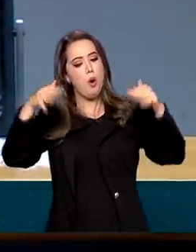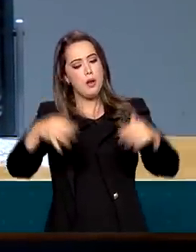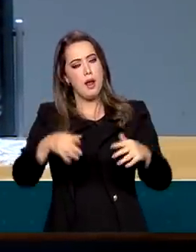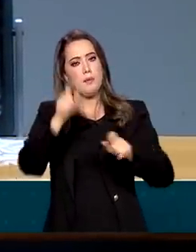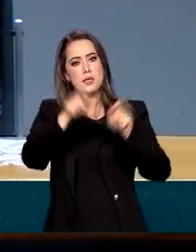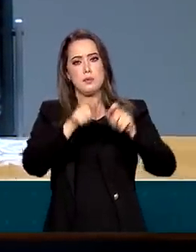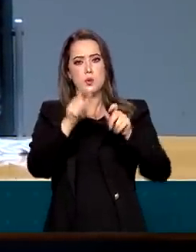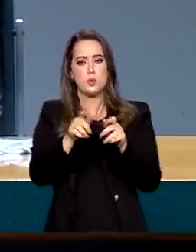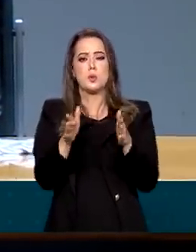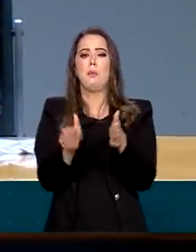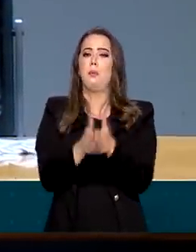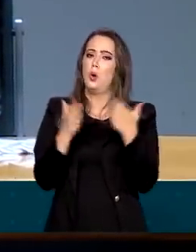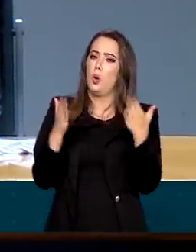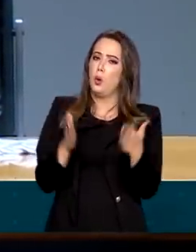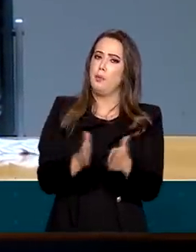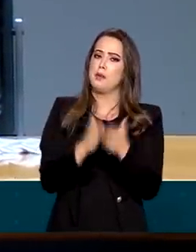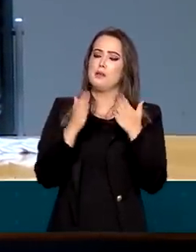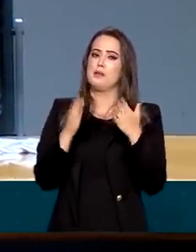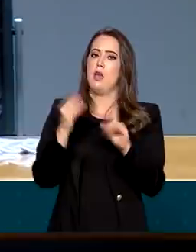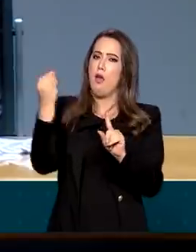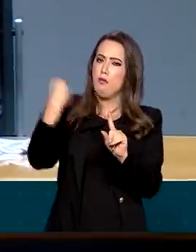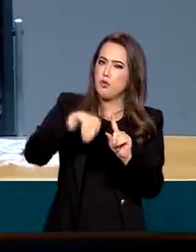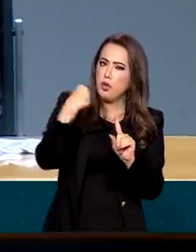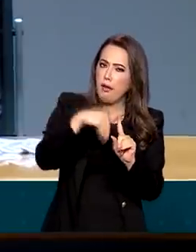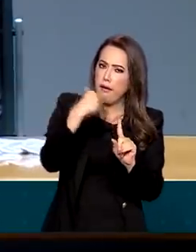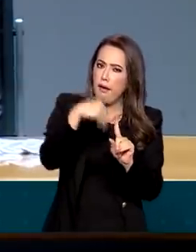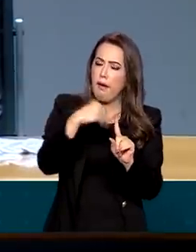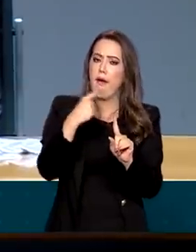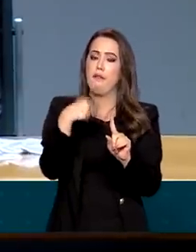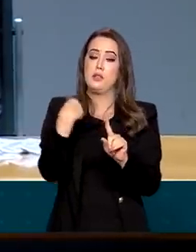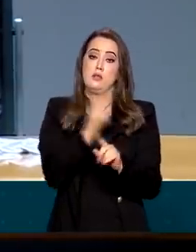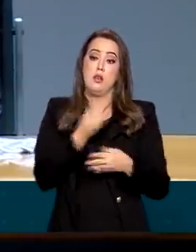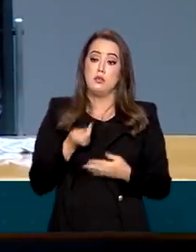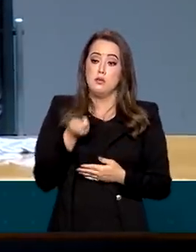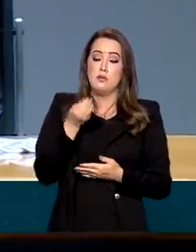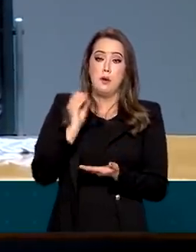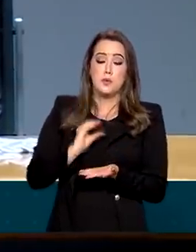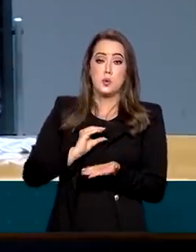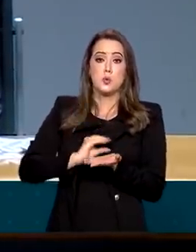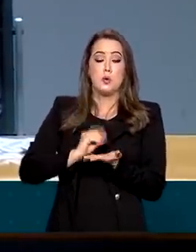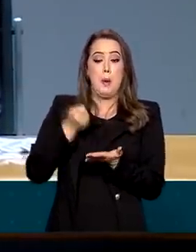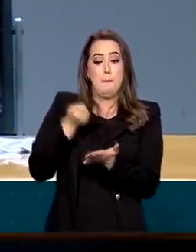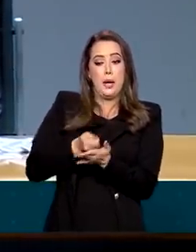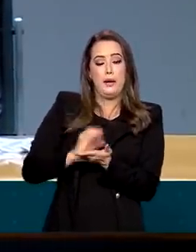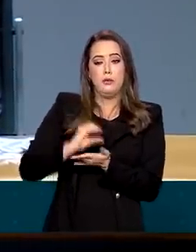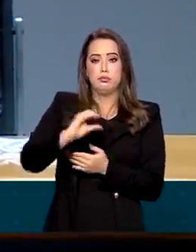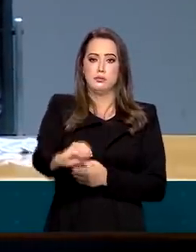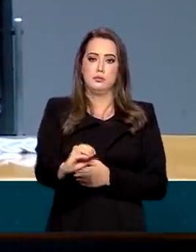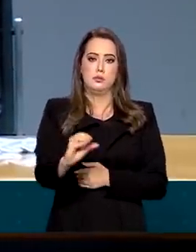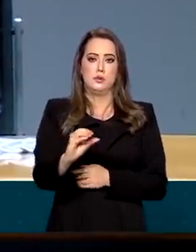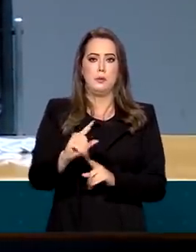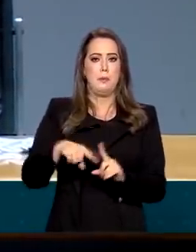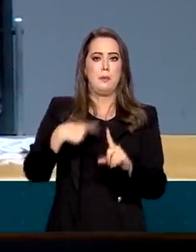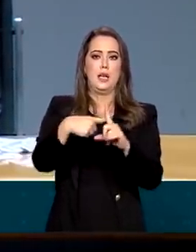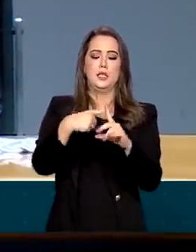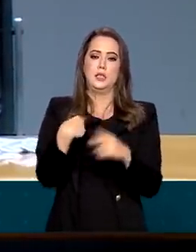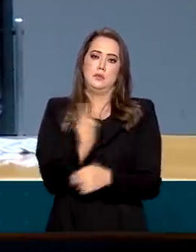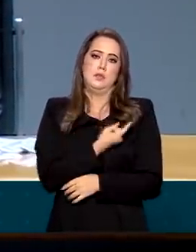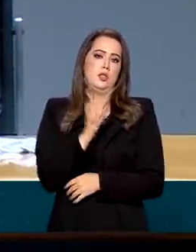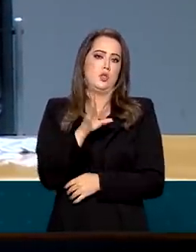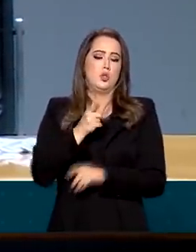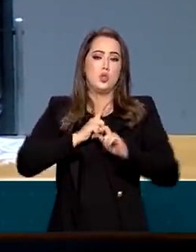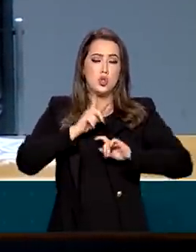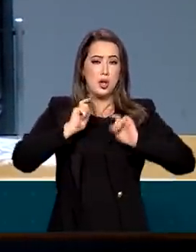frágeis e desprotegidos, vamos pagar mais. Mas, eu dizia que nós só tínhamos espaço no